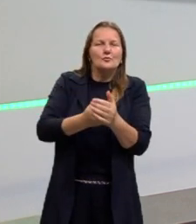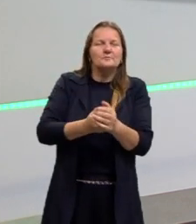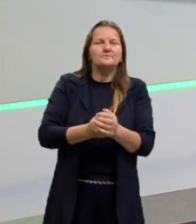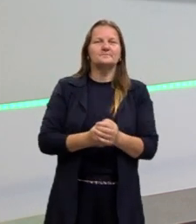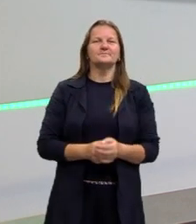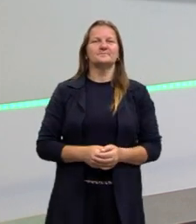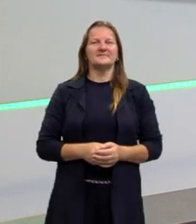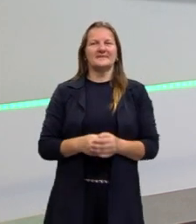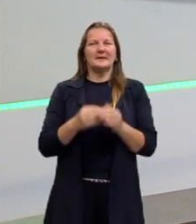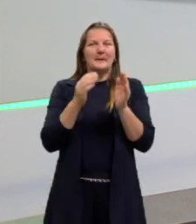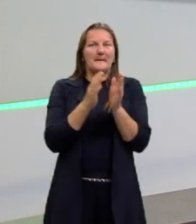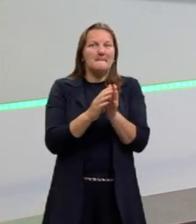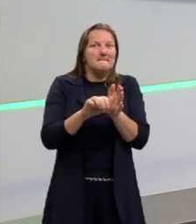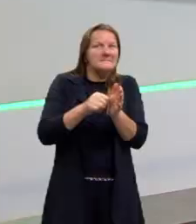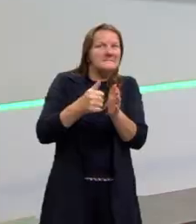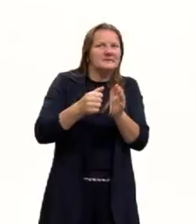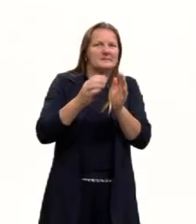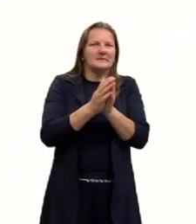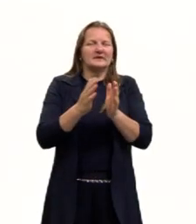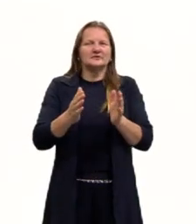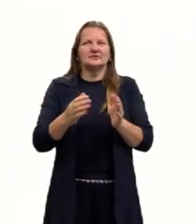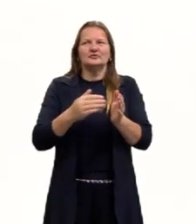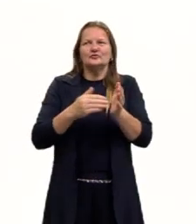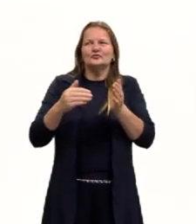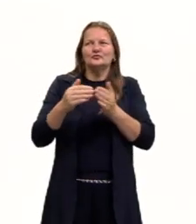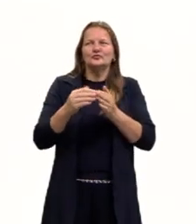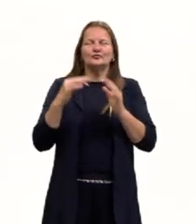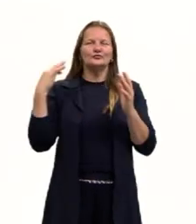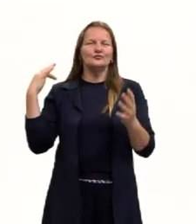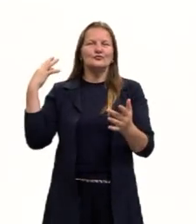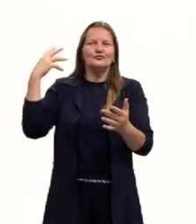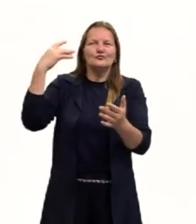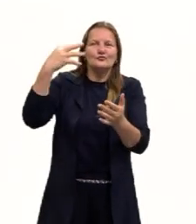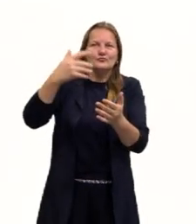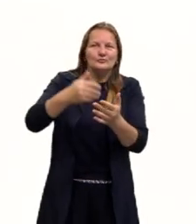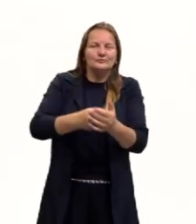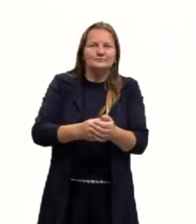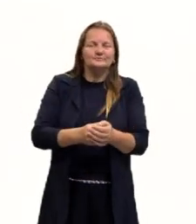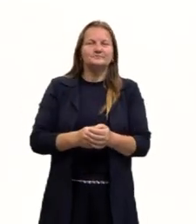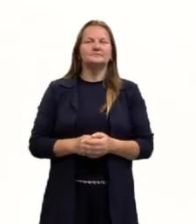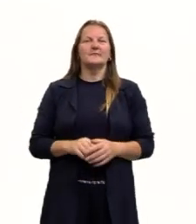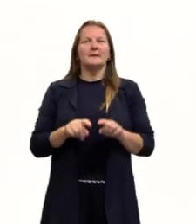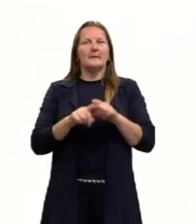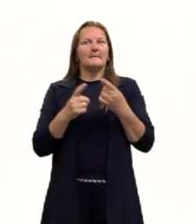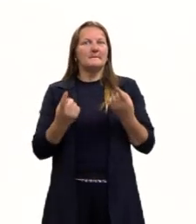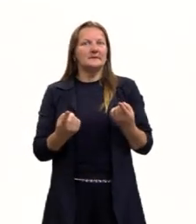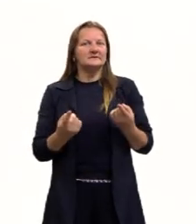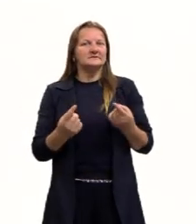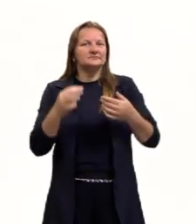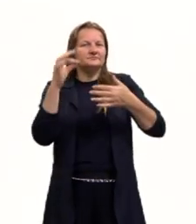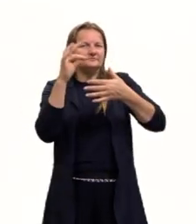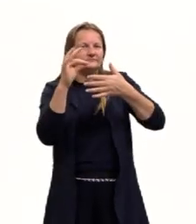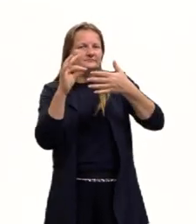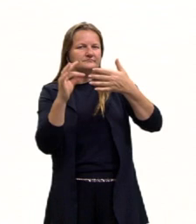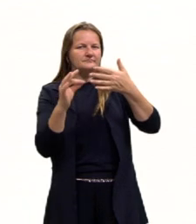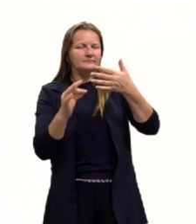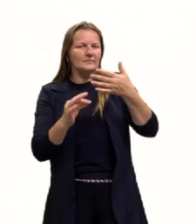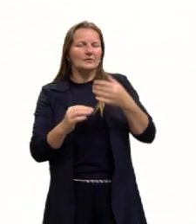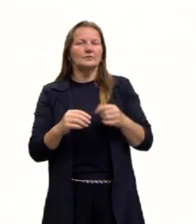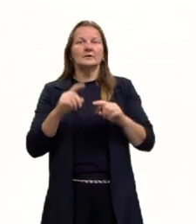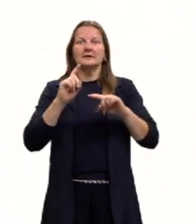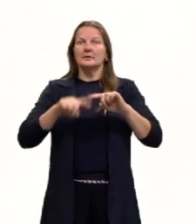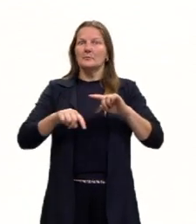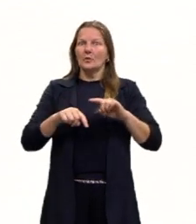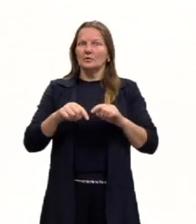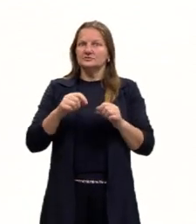desse aulão, que é para ver tudo o que a gente já viu até agora, mas nos pontos que a gente não pode